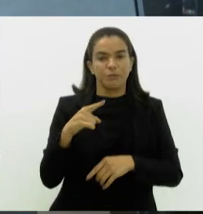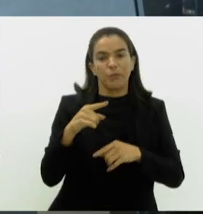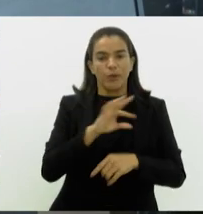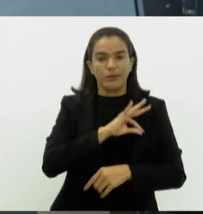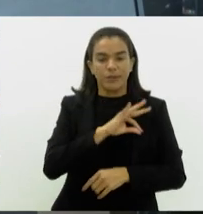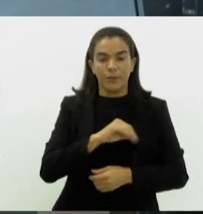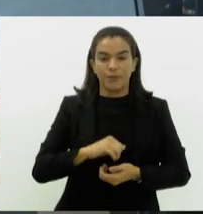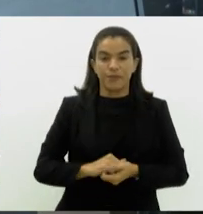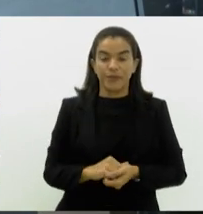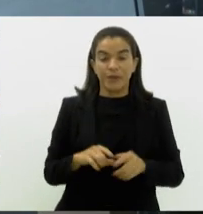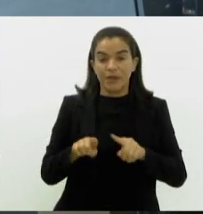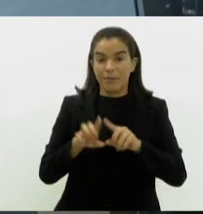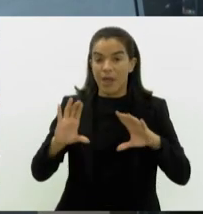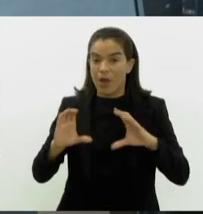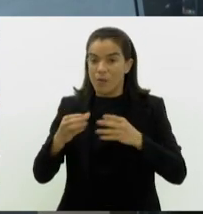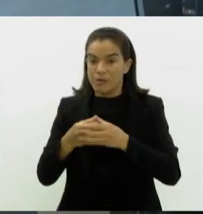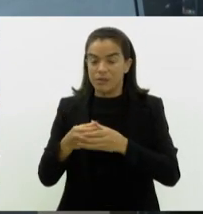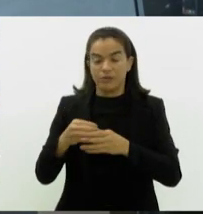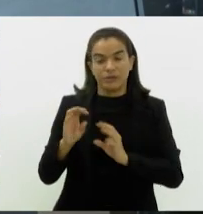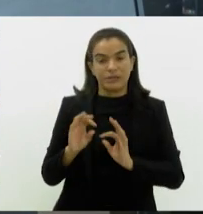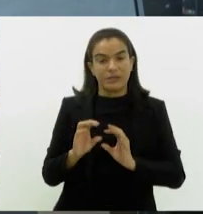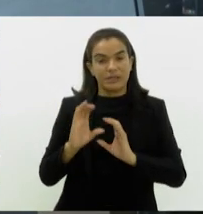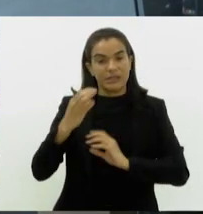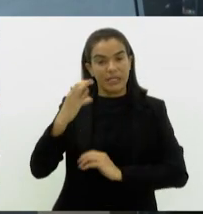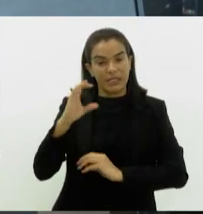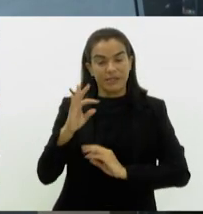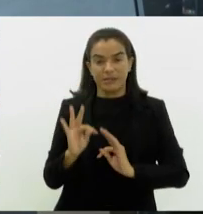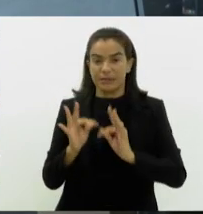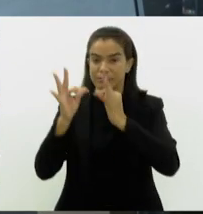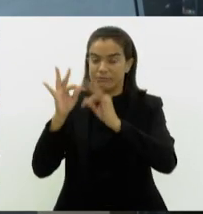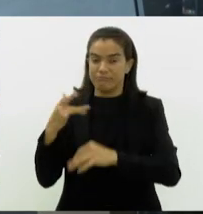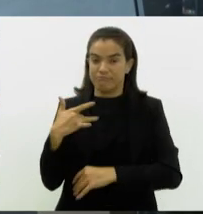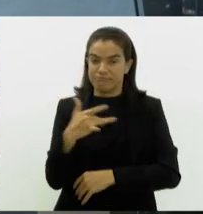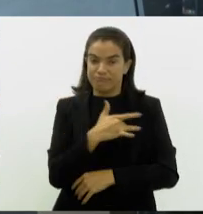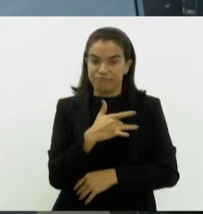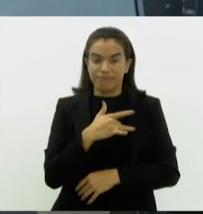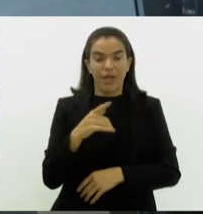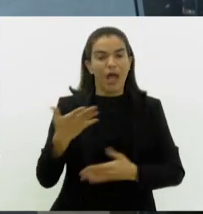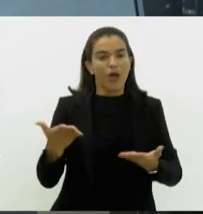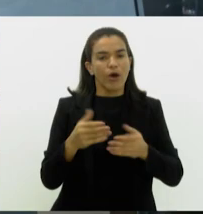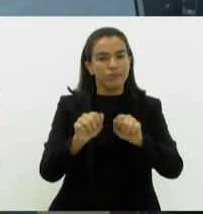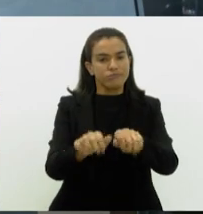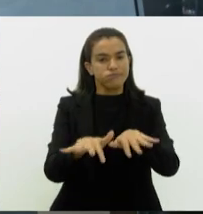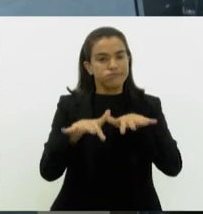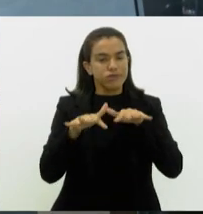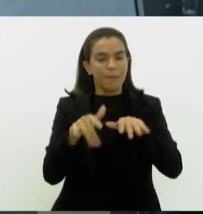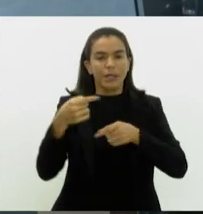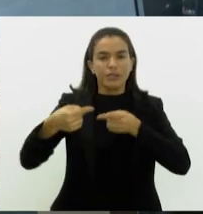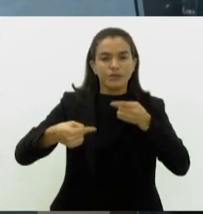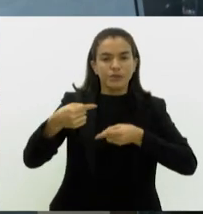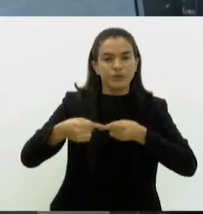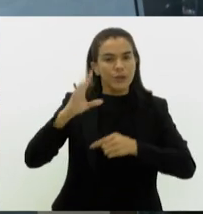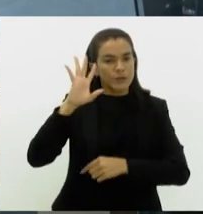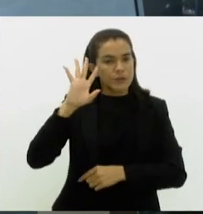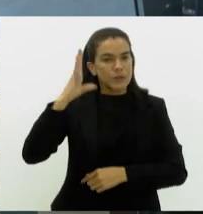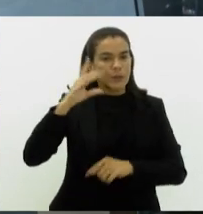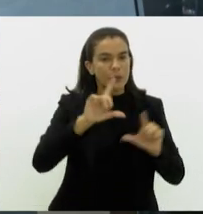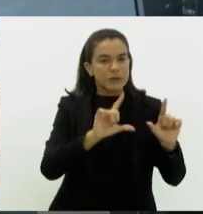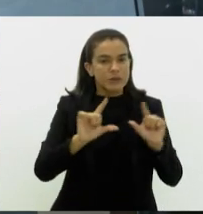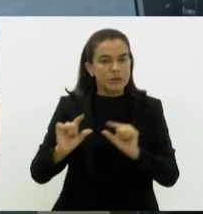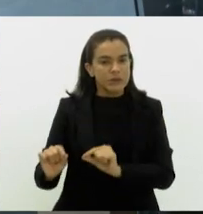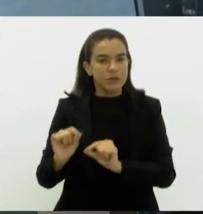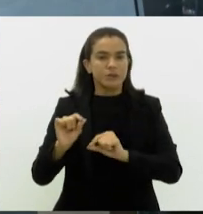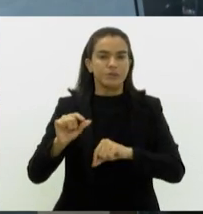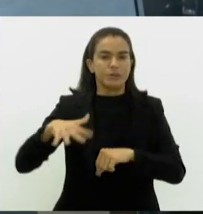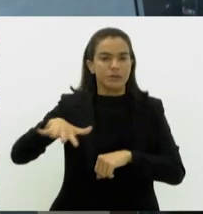E as comissões de ciência, tecnologia e saúde realizam audiência daqui a pouco para discutir soluções para reduzir os